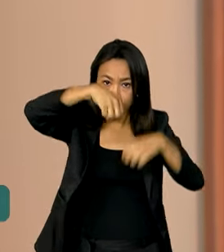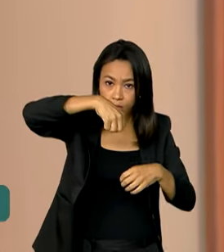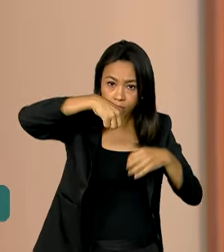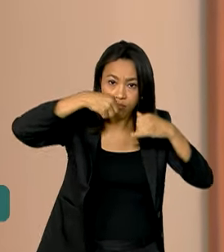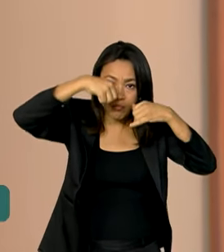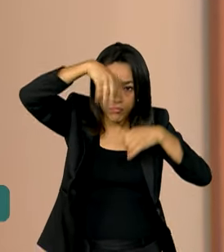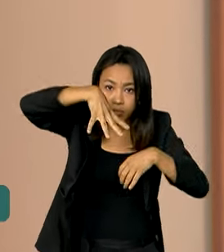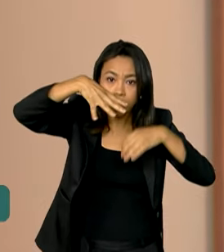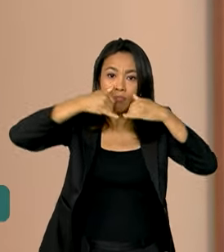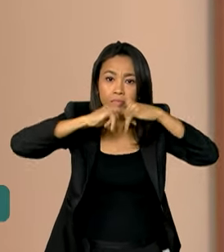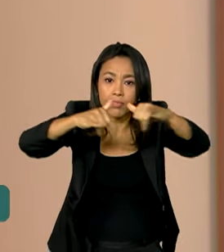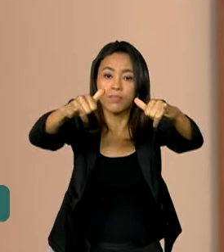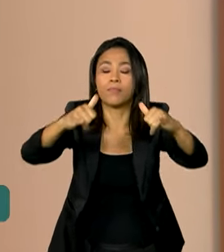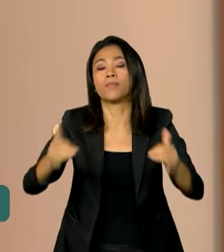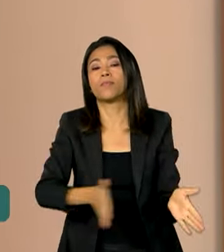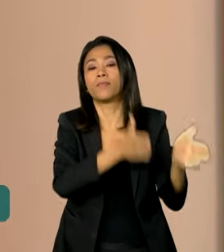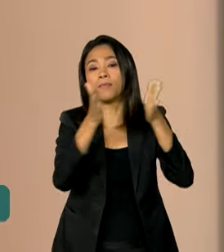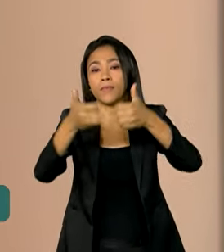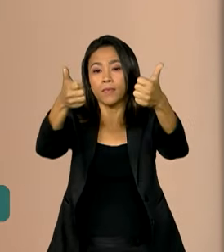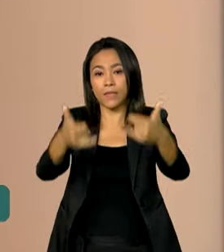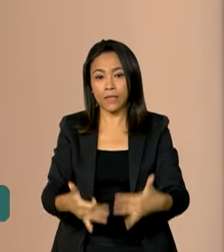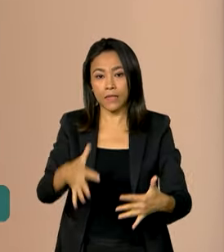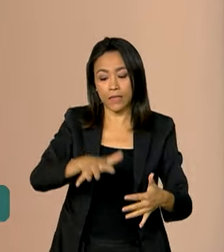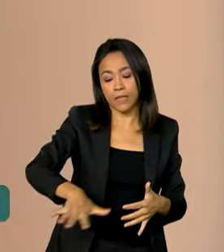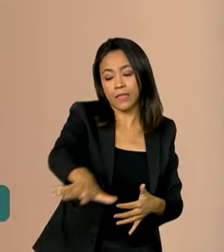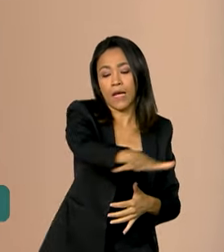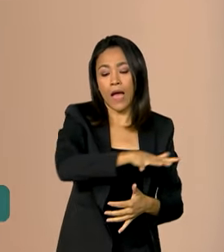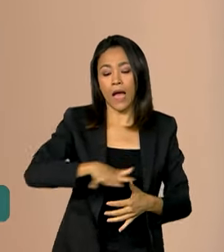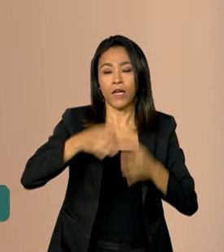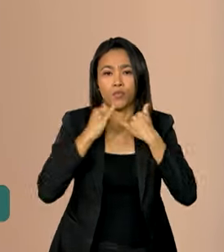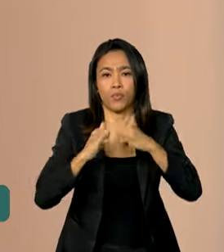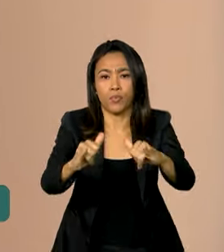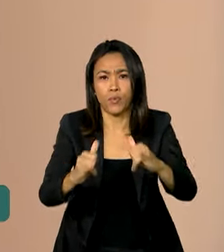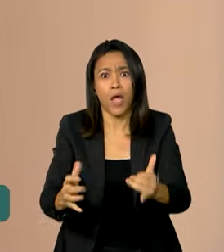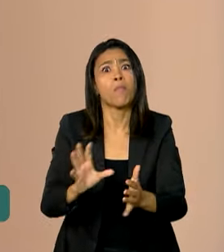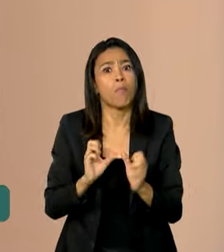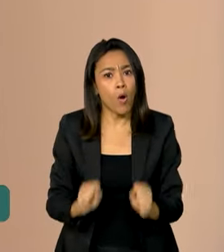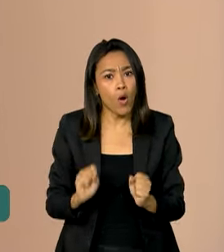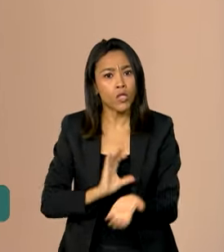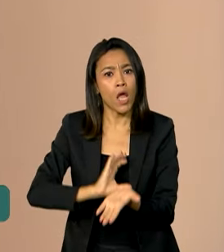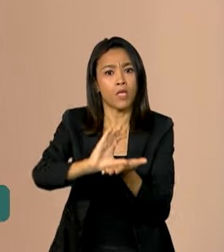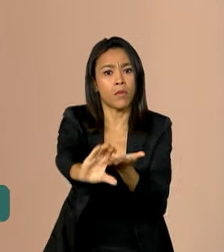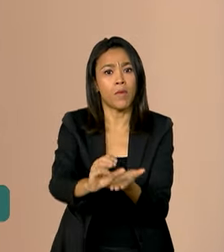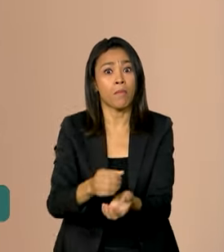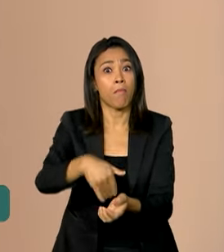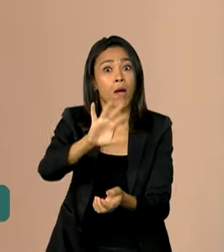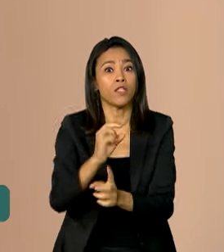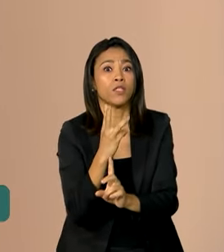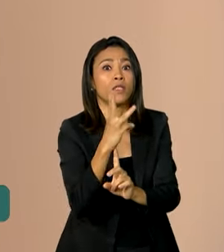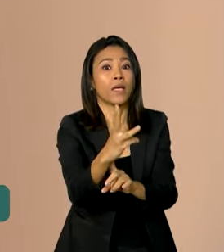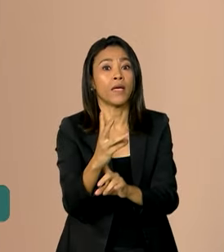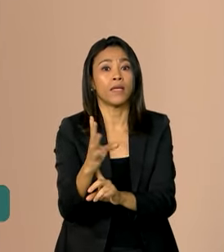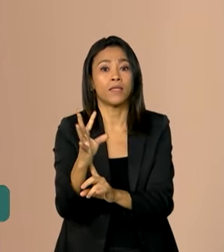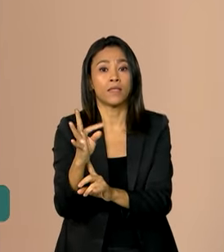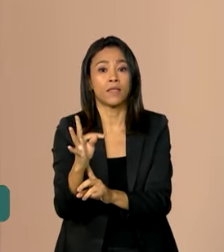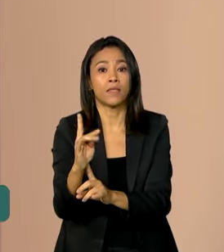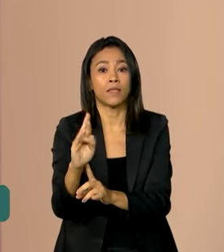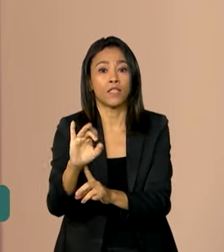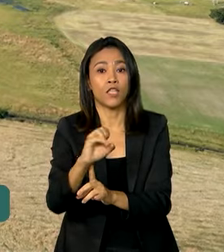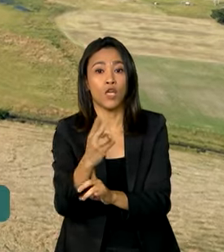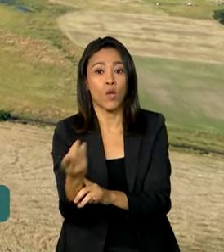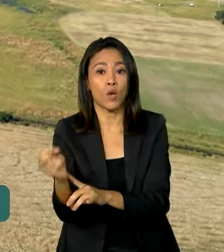projeções mostram que o setor energético poderá receber investimentos de mais de 3 trilhões de reais até 2034.